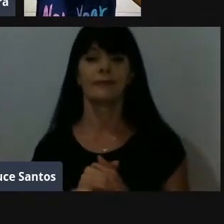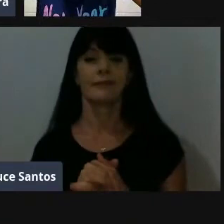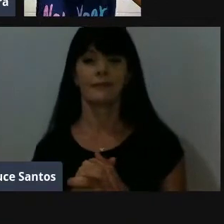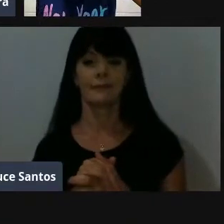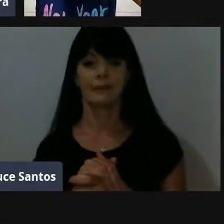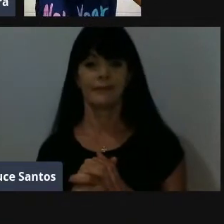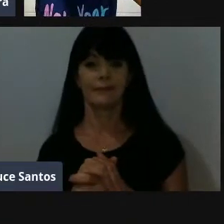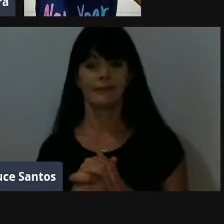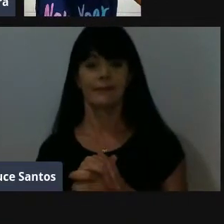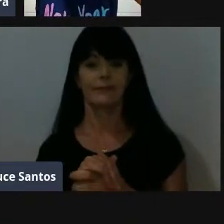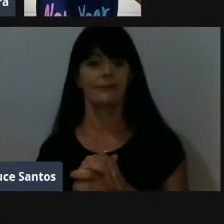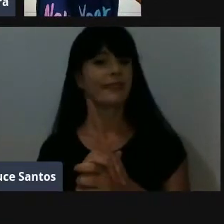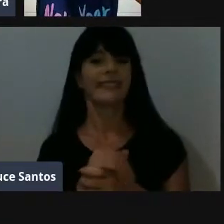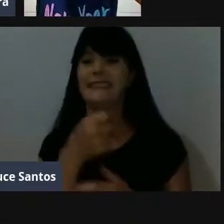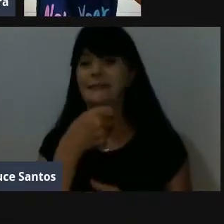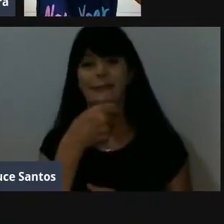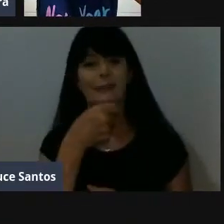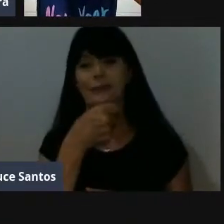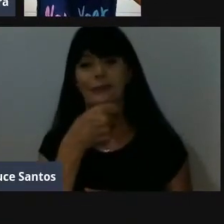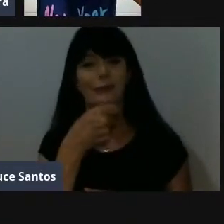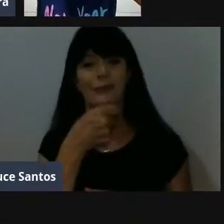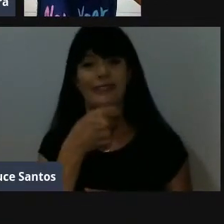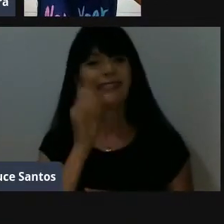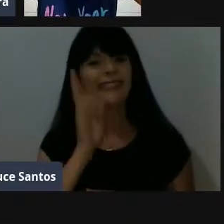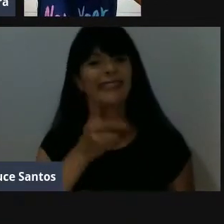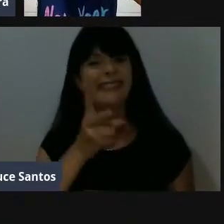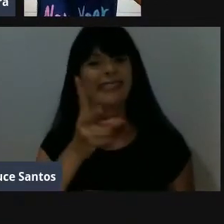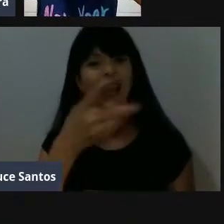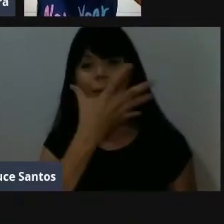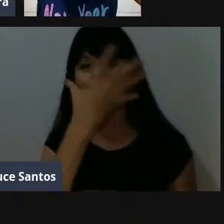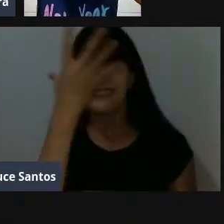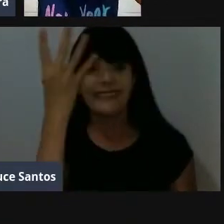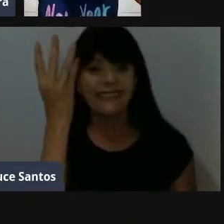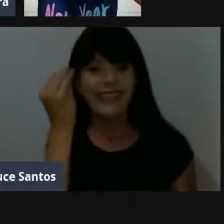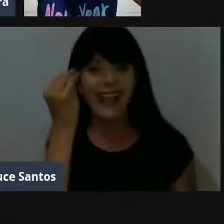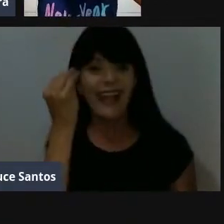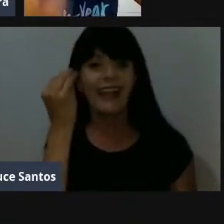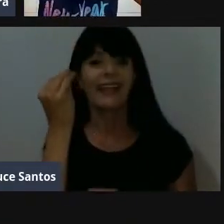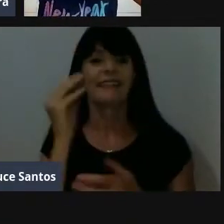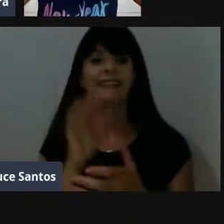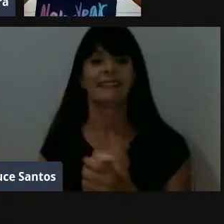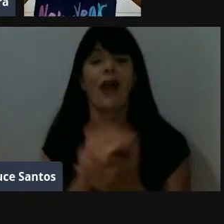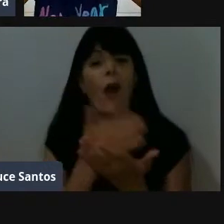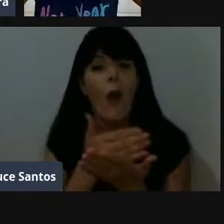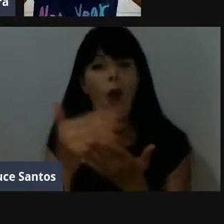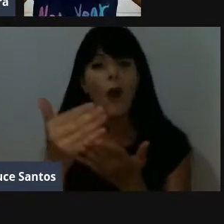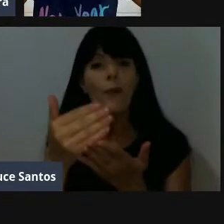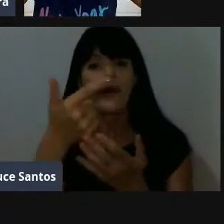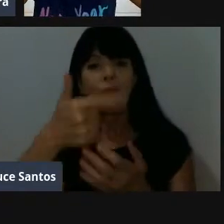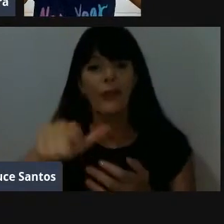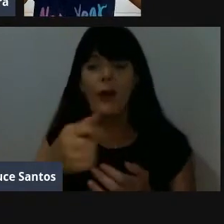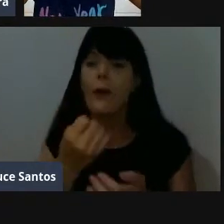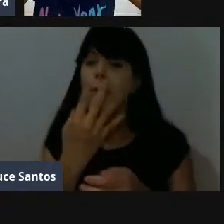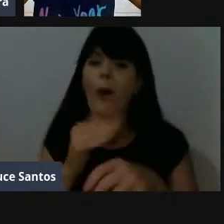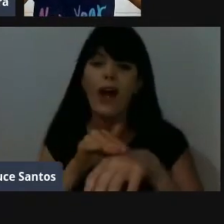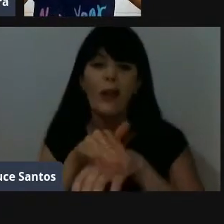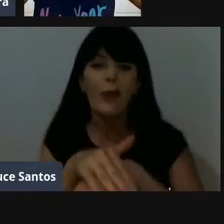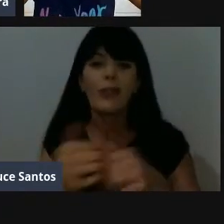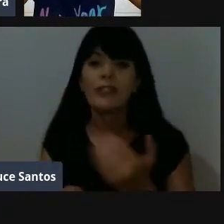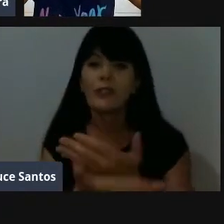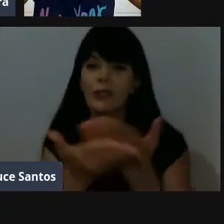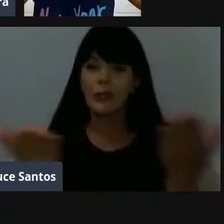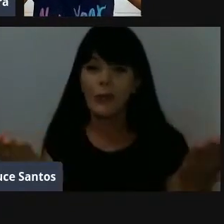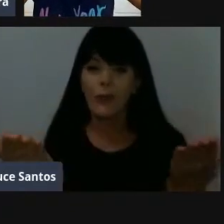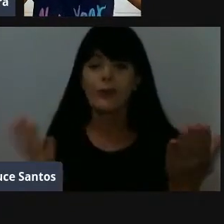Pronto. Esse microfone, a gente sempre esquece dele. Mas então, recomeçando. Boa noite a